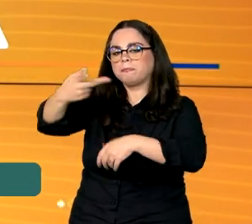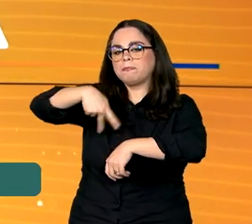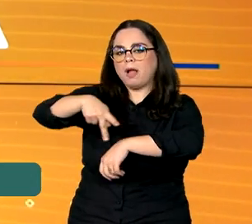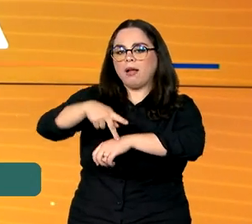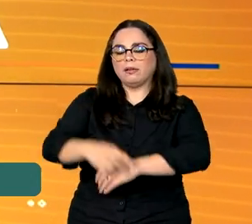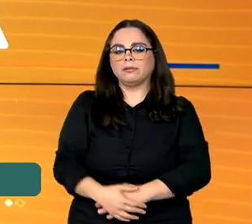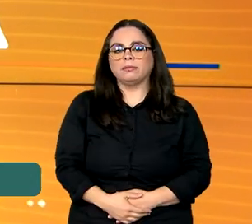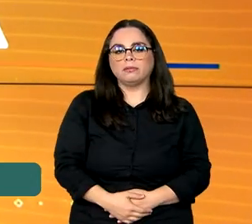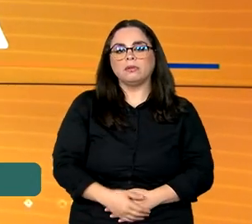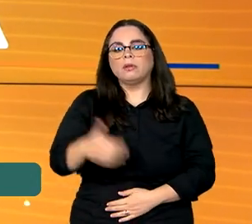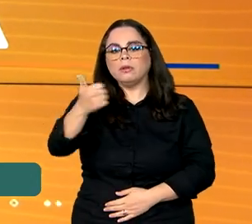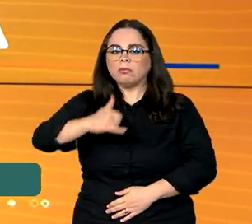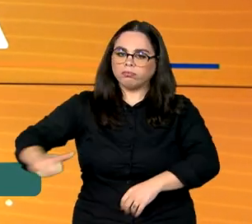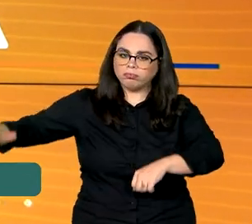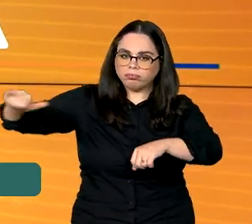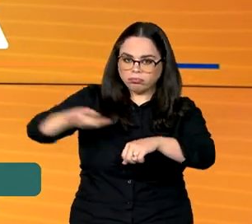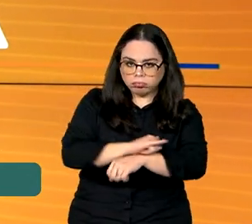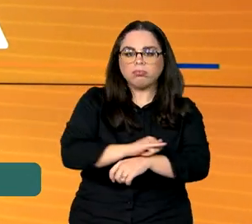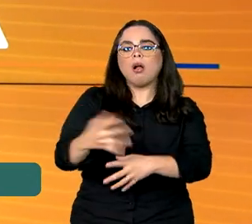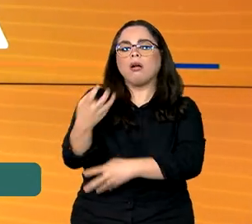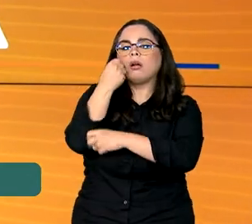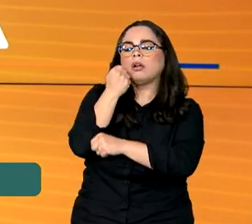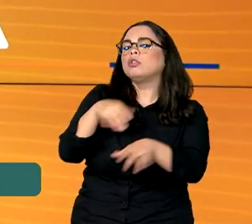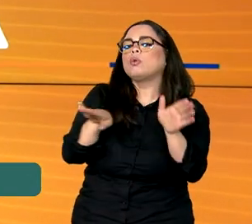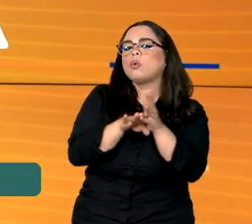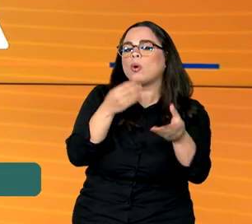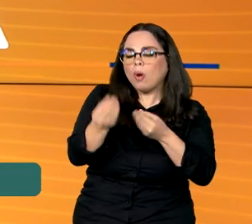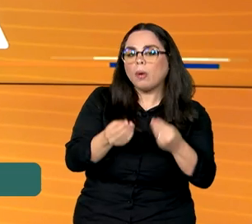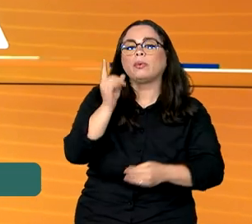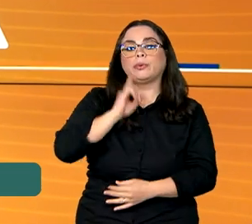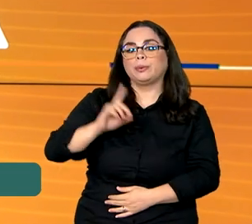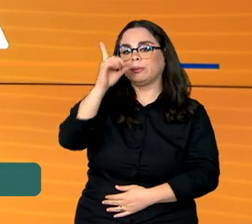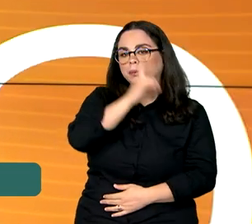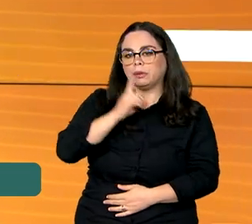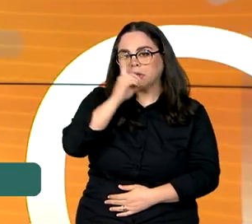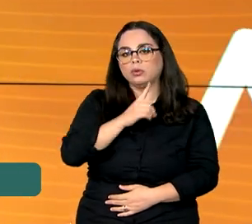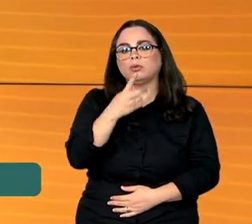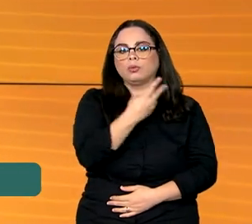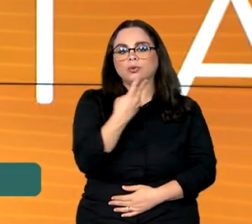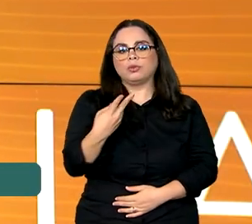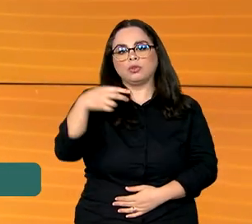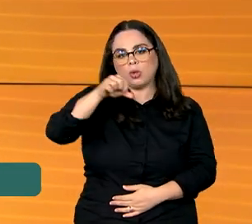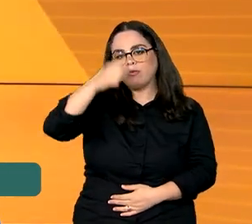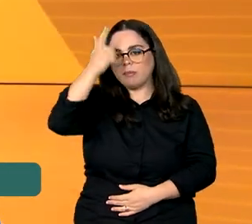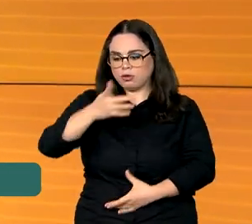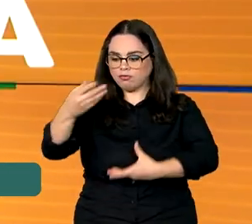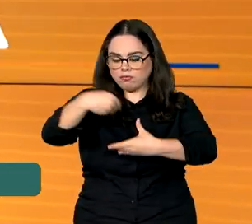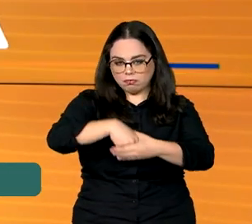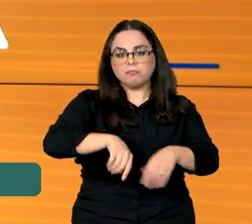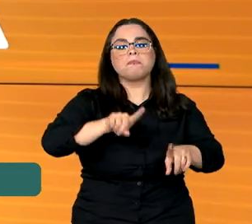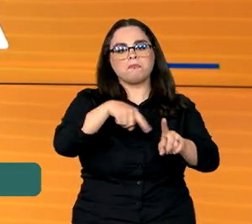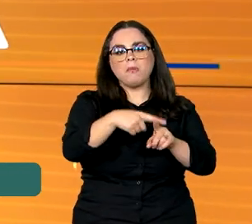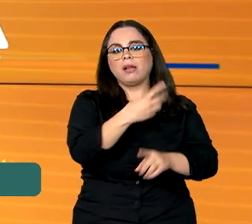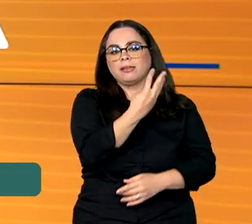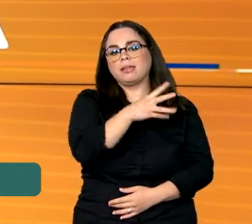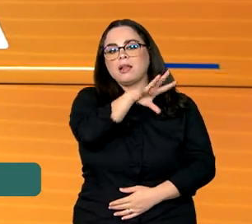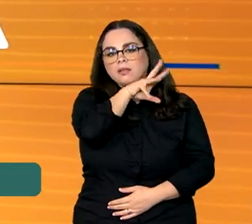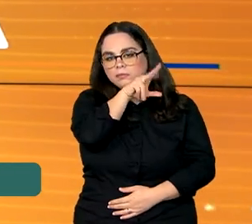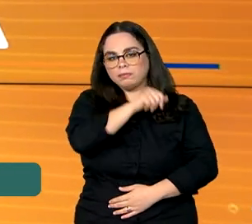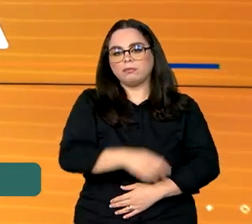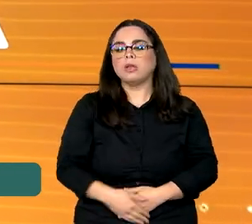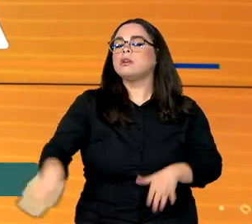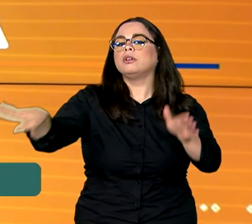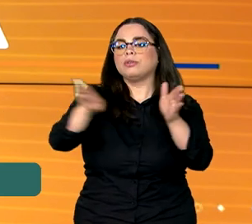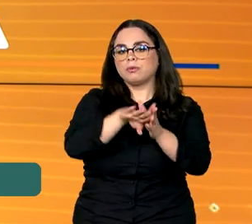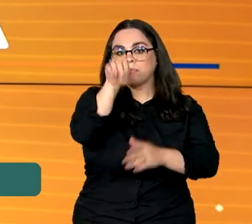Líbano. O primeiro voo de resgate chegou no domingo com 229 passageiros e três animais domésticos. Na chegada